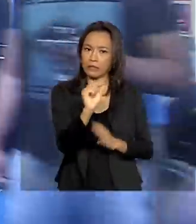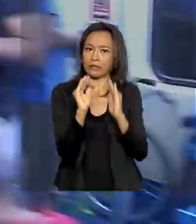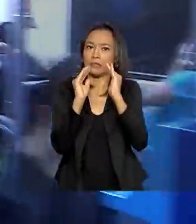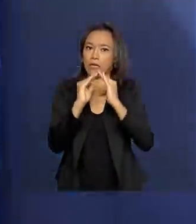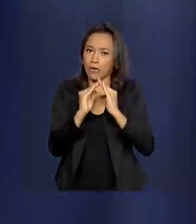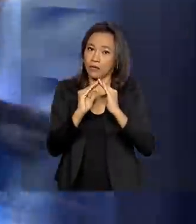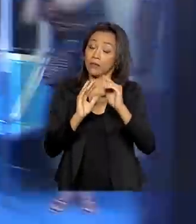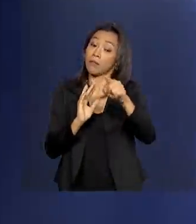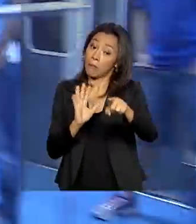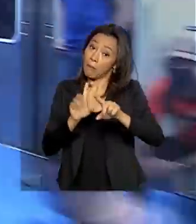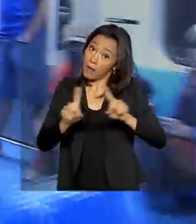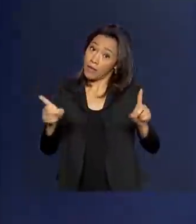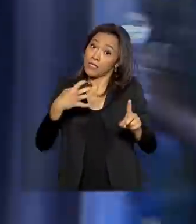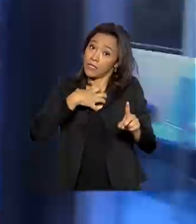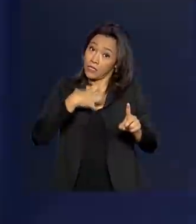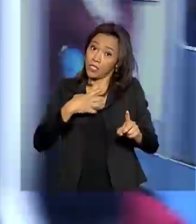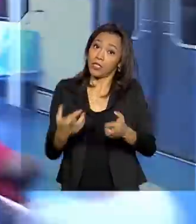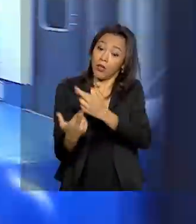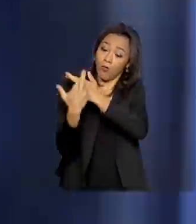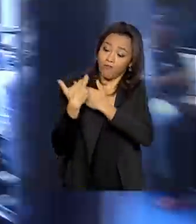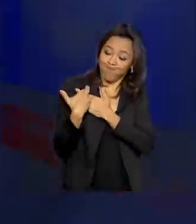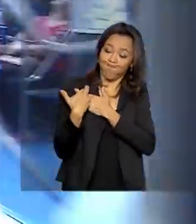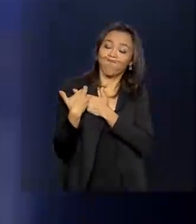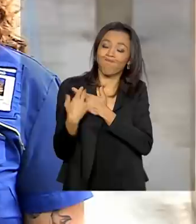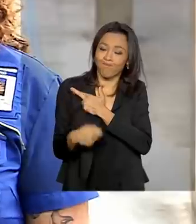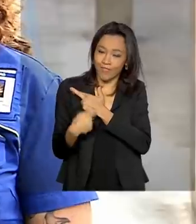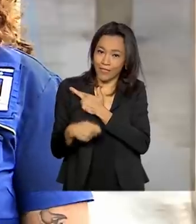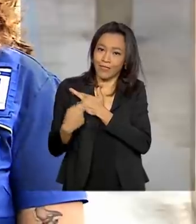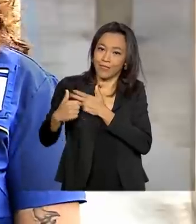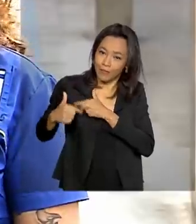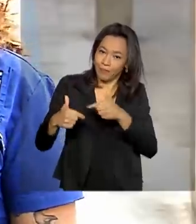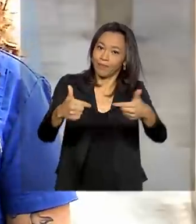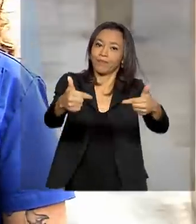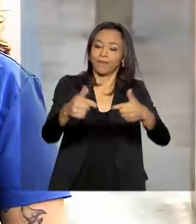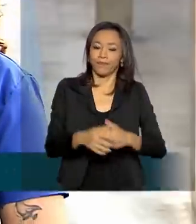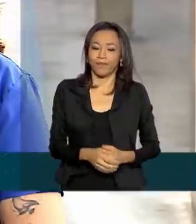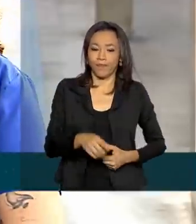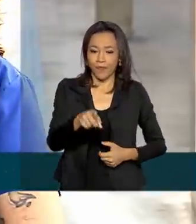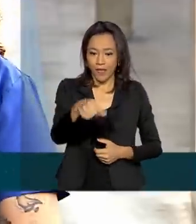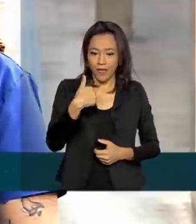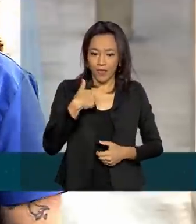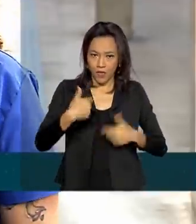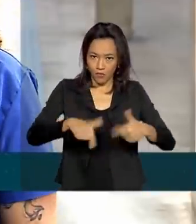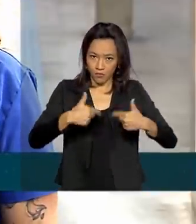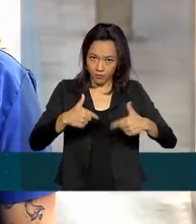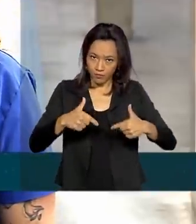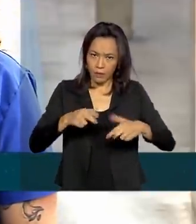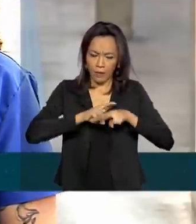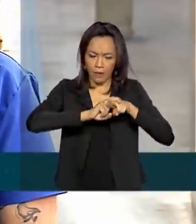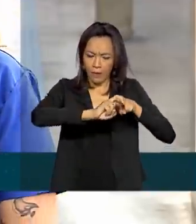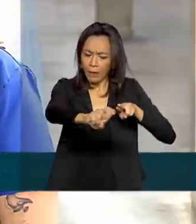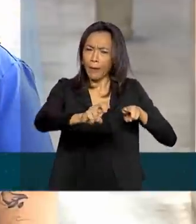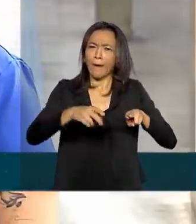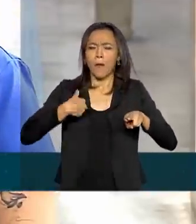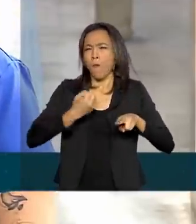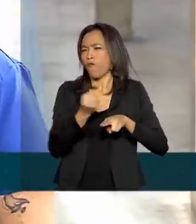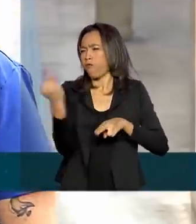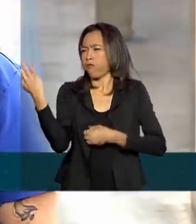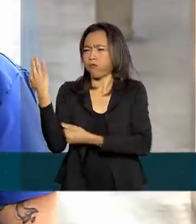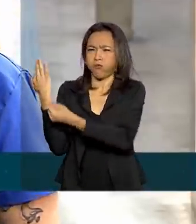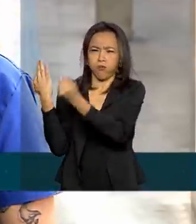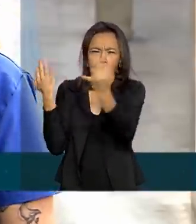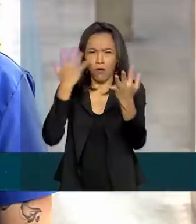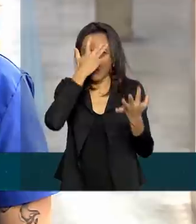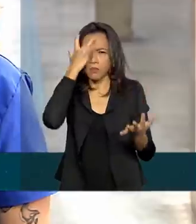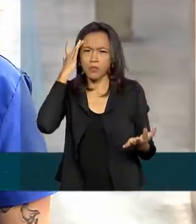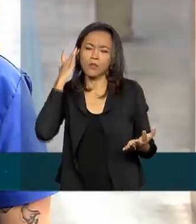mas sente que tem um dever a cumprir. Eu opero o trem, carrego aí milhões de passageiros, hoje menos,